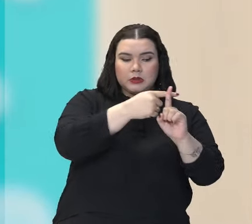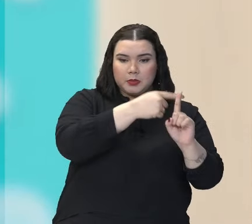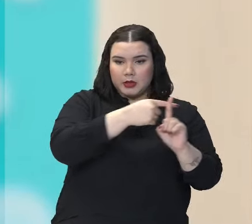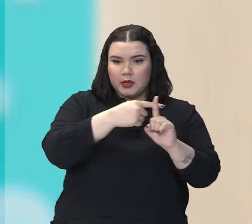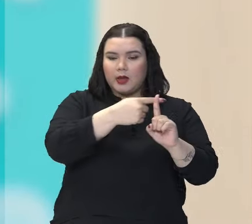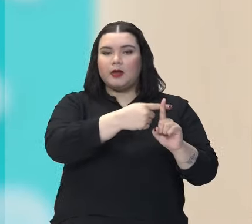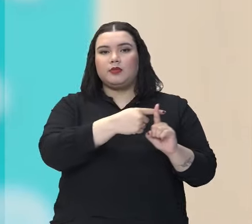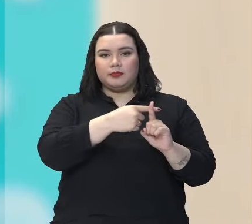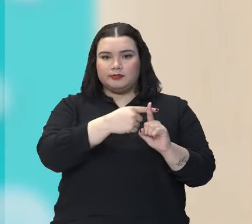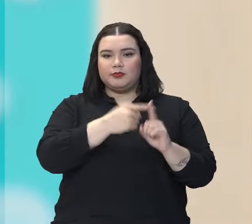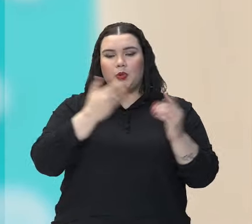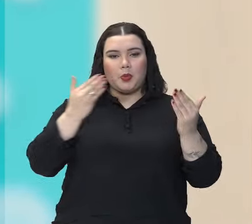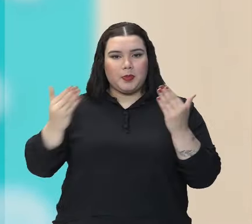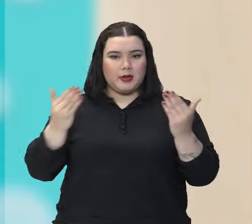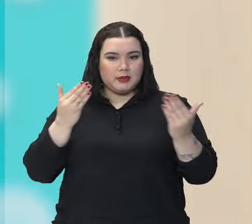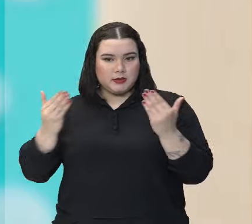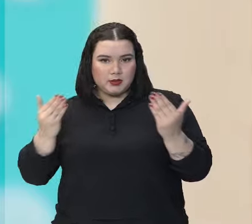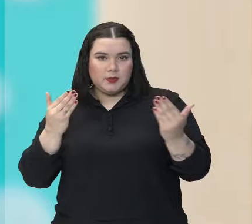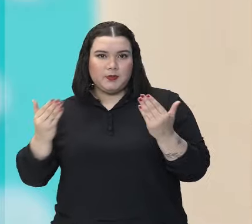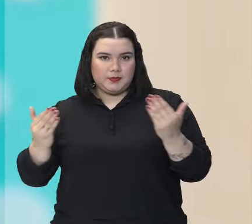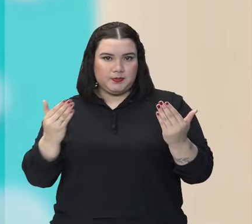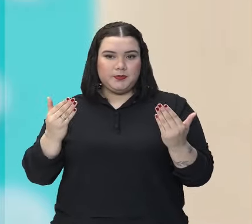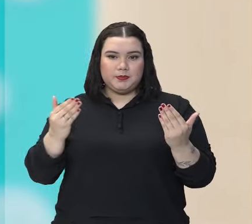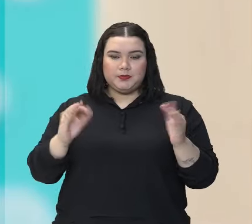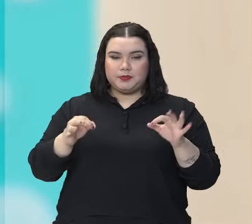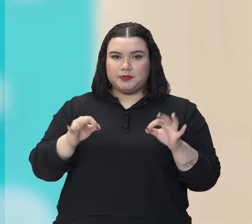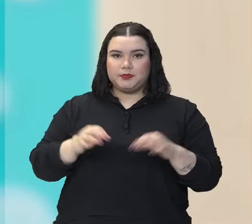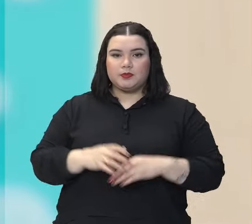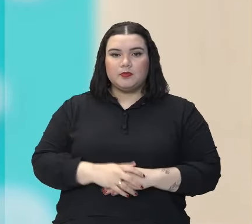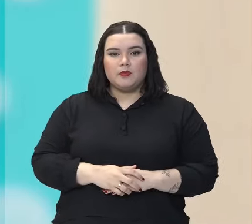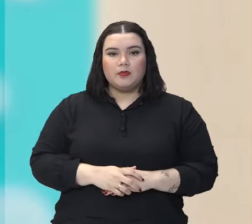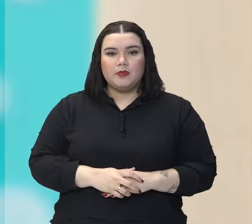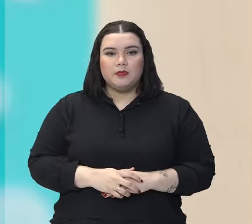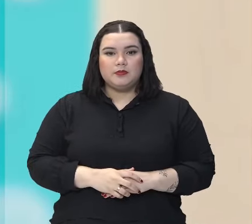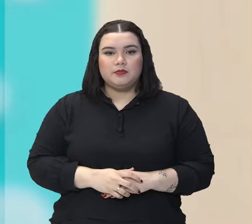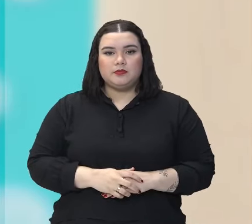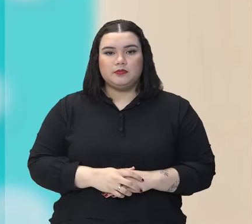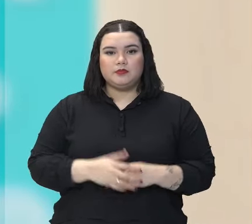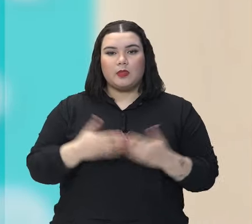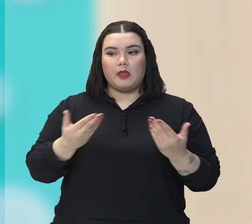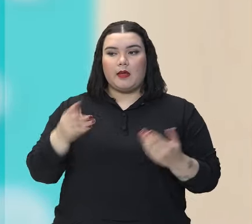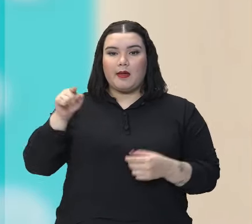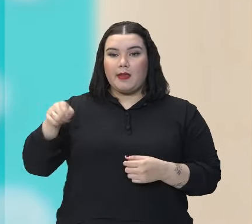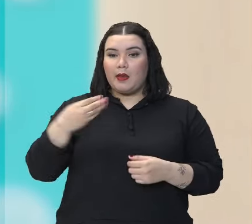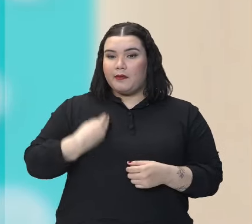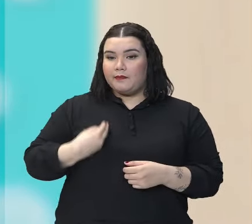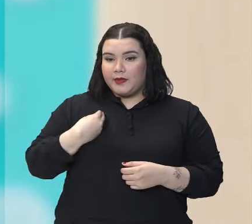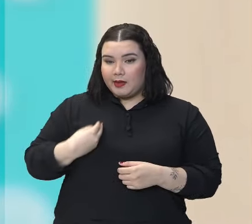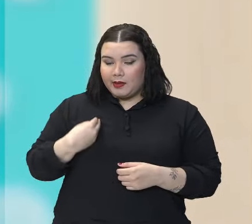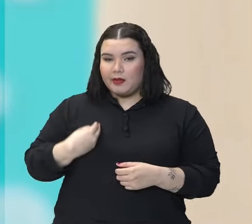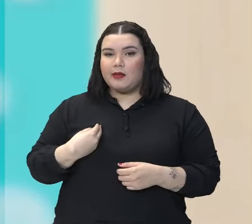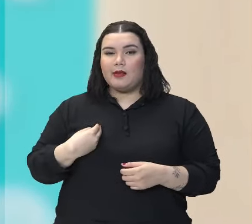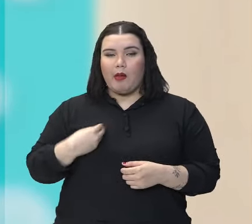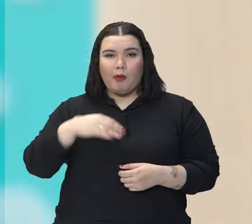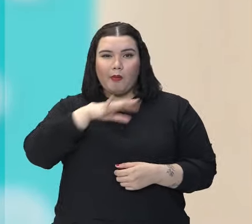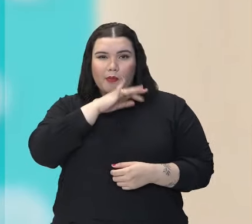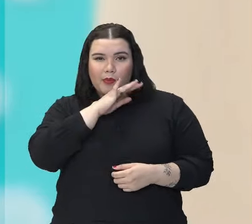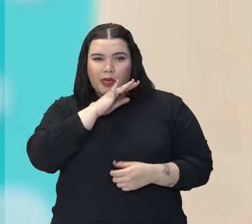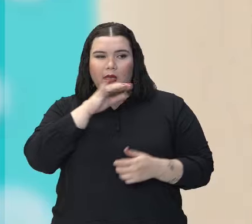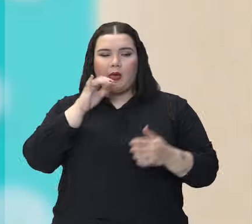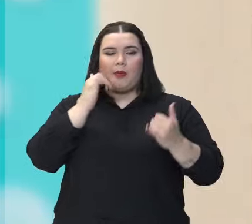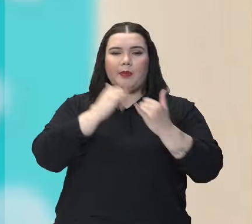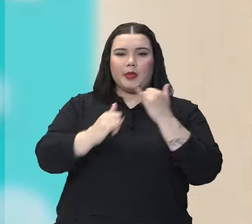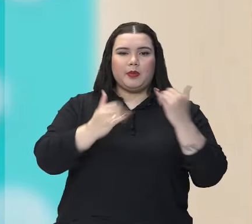em que Fabiano vivia, com sua família, um lugar que faltava tudo. E